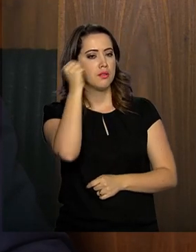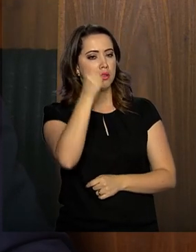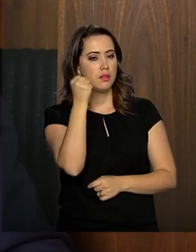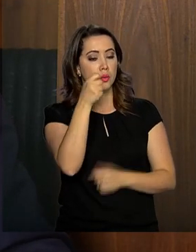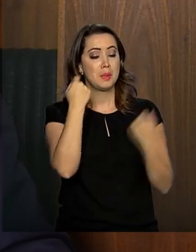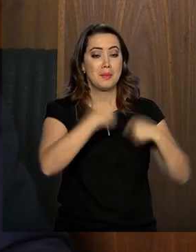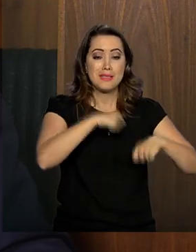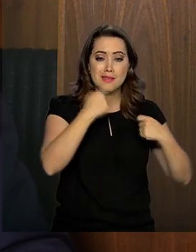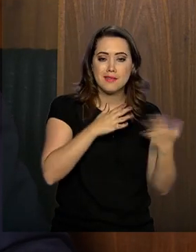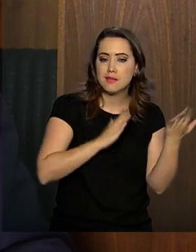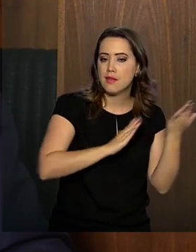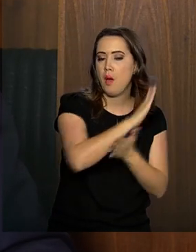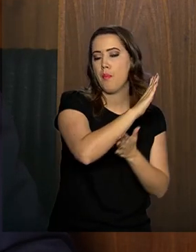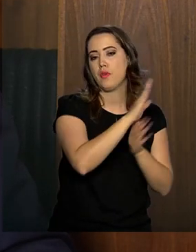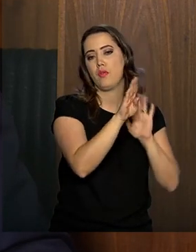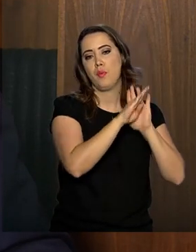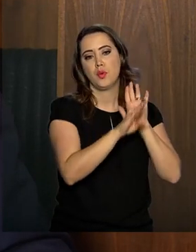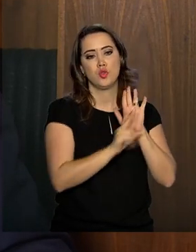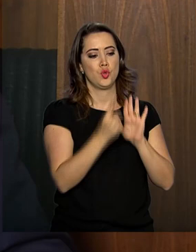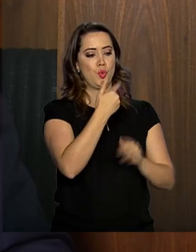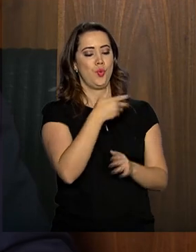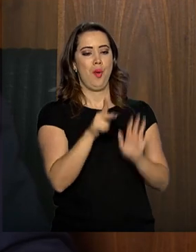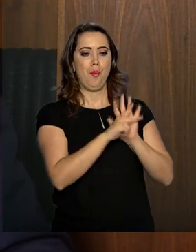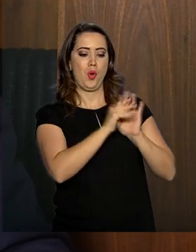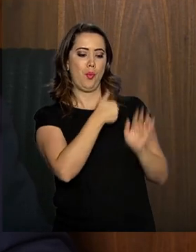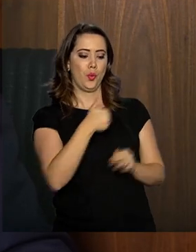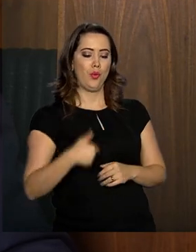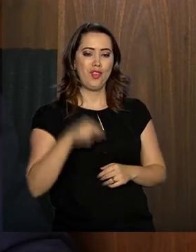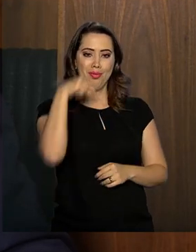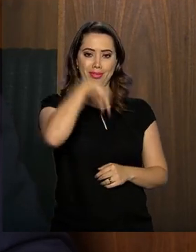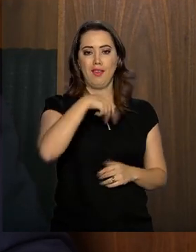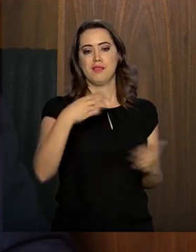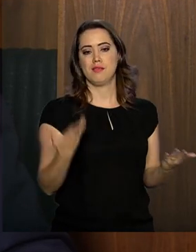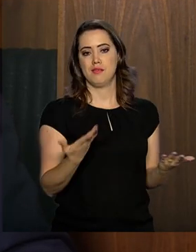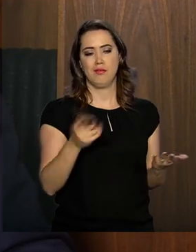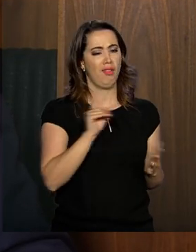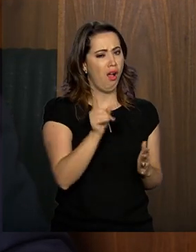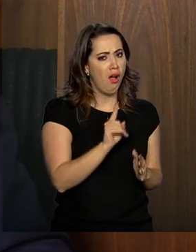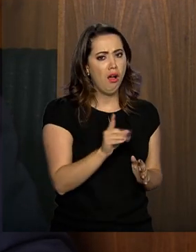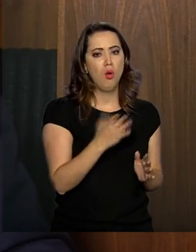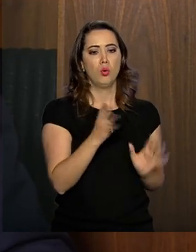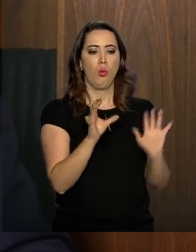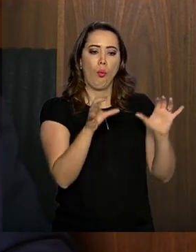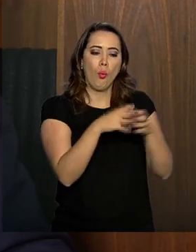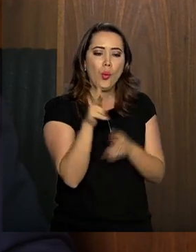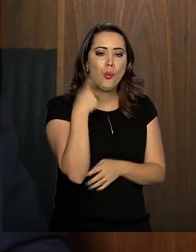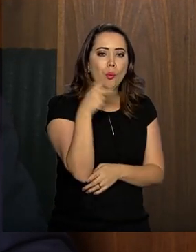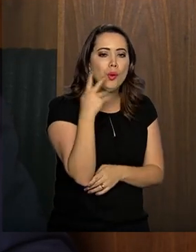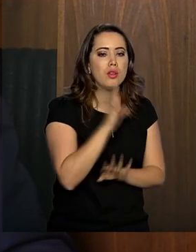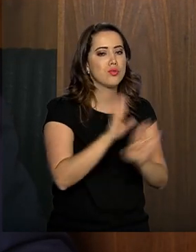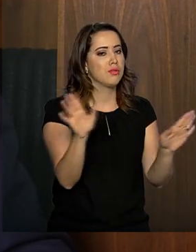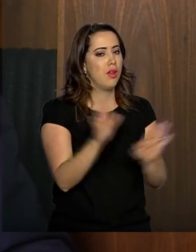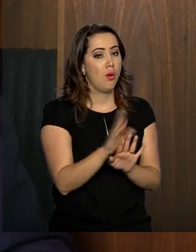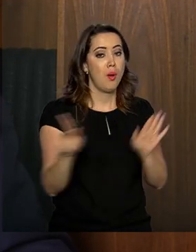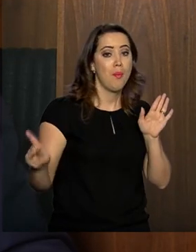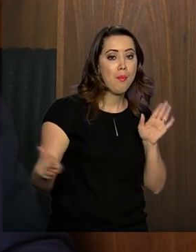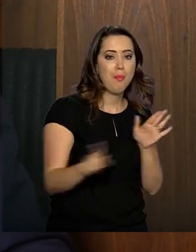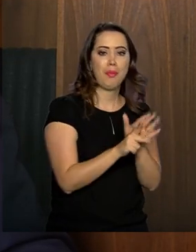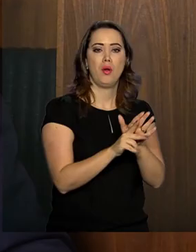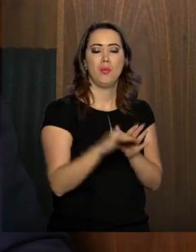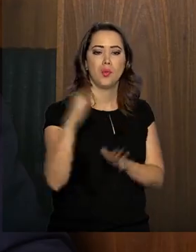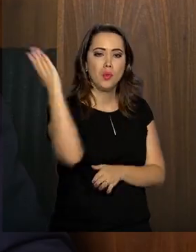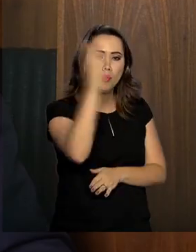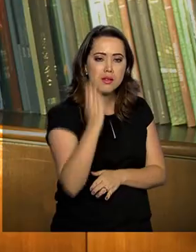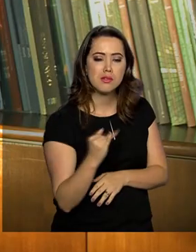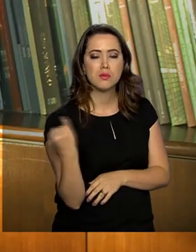aprovarmos um projeto que não é uma pauta do governo, ou desse governo, não é uma pauta de um partido político, é uma pauta do Brasil, uma pauta